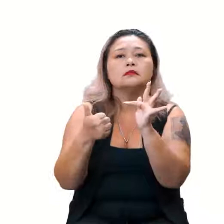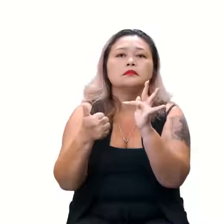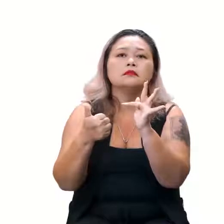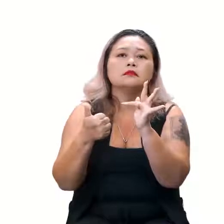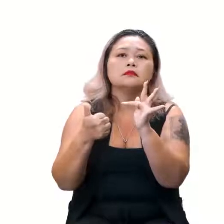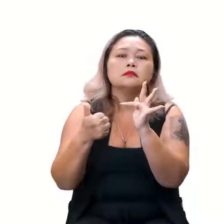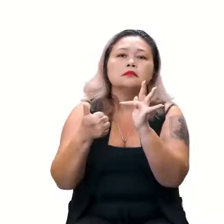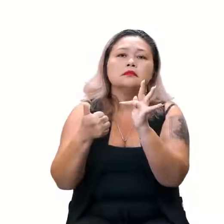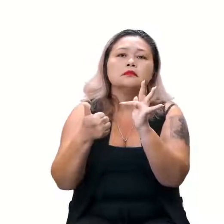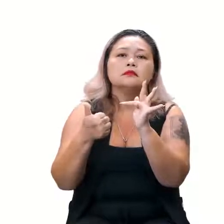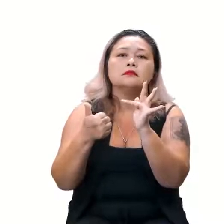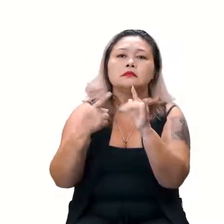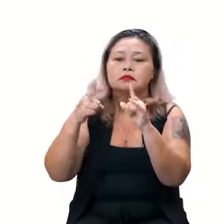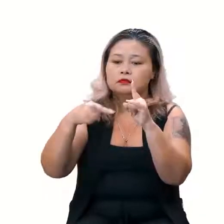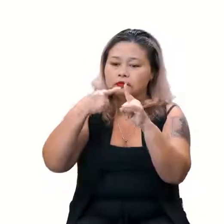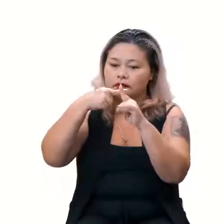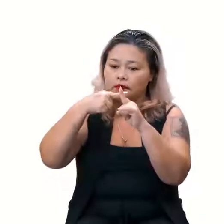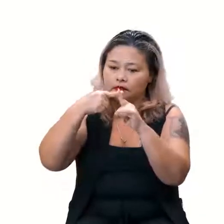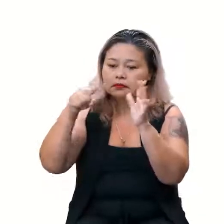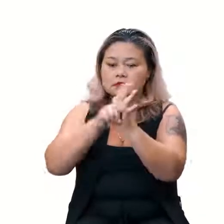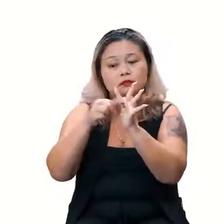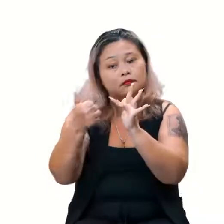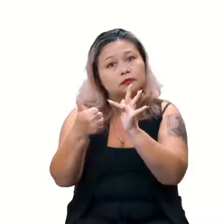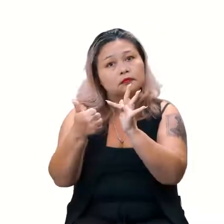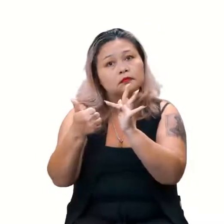1. Então, é 2 vezes menos 1.